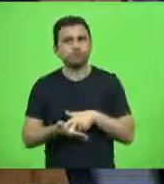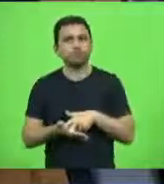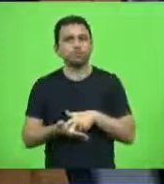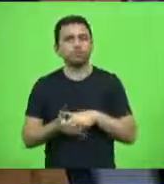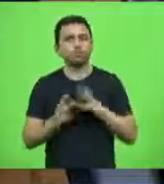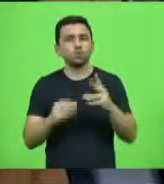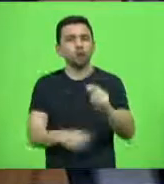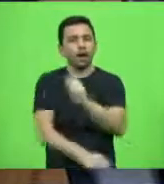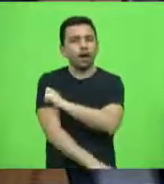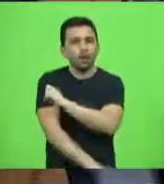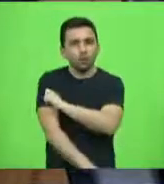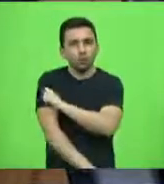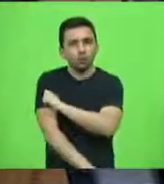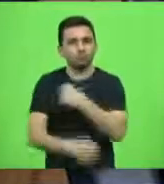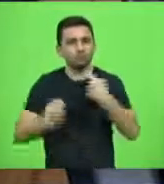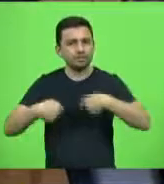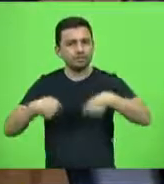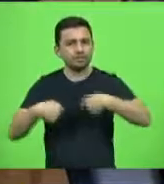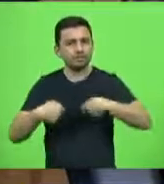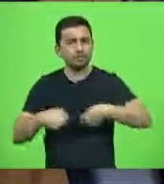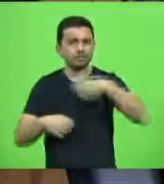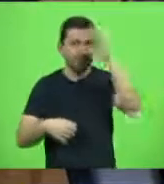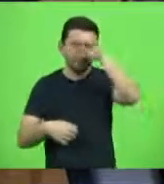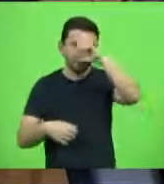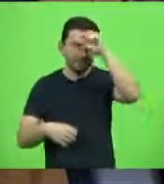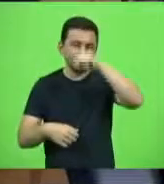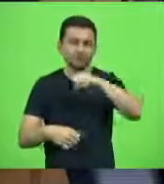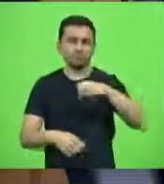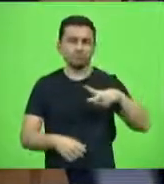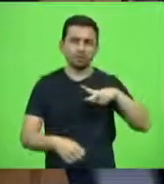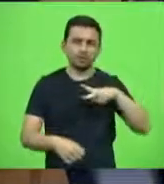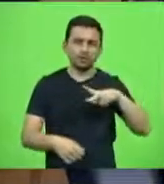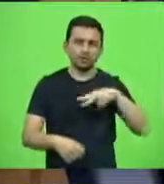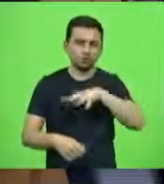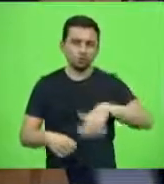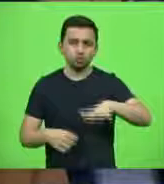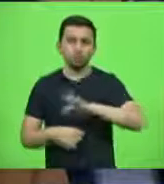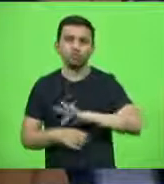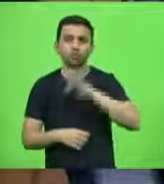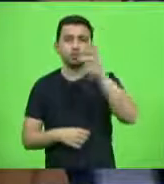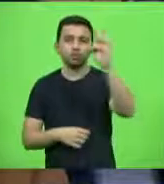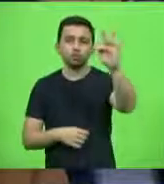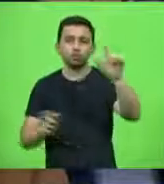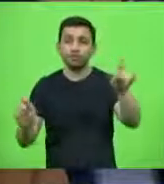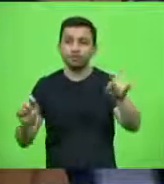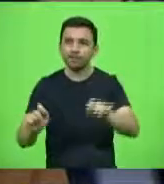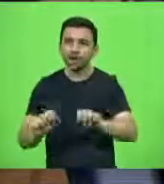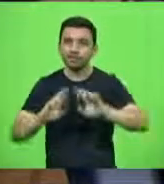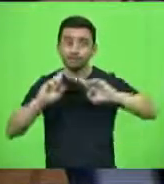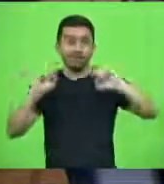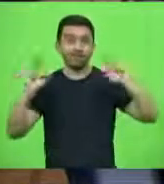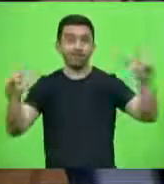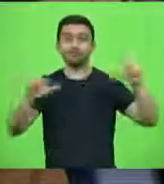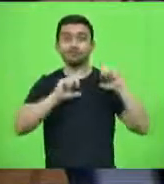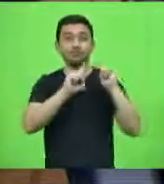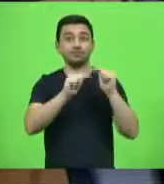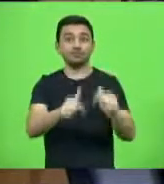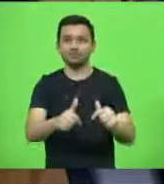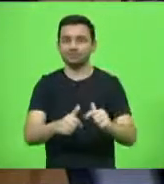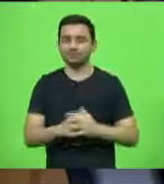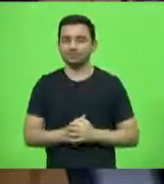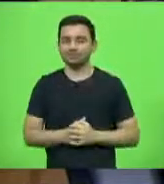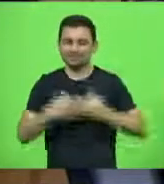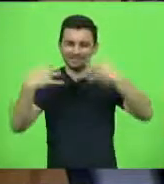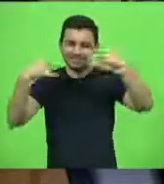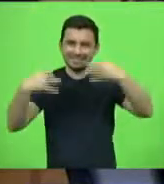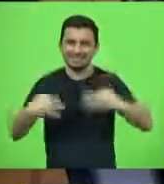alunos, estudantes da rede pública e privada, a médio e longo prazo, nós vamos ter uma nova geração, uma nova civilização.